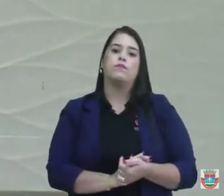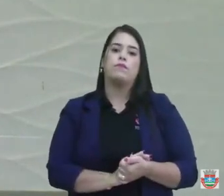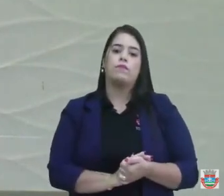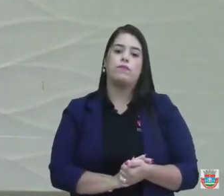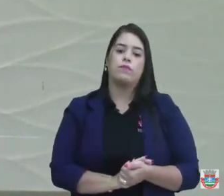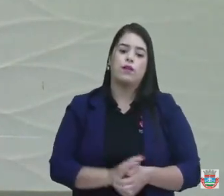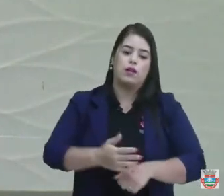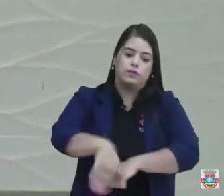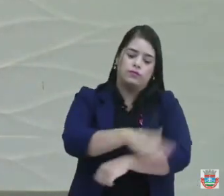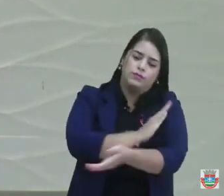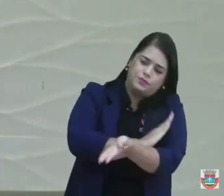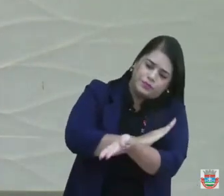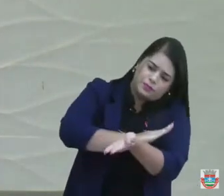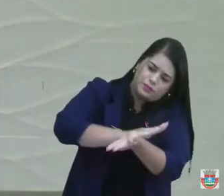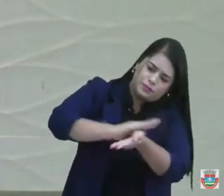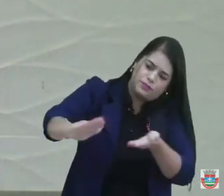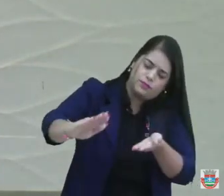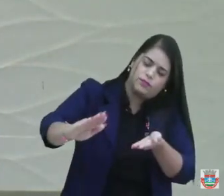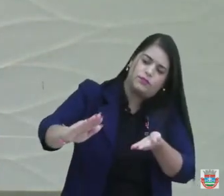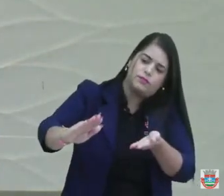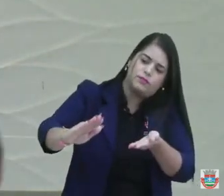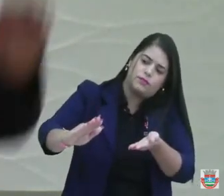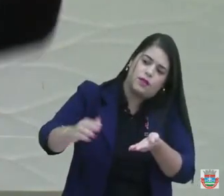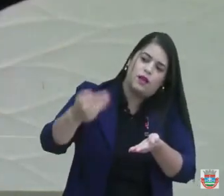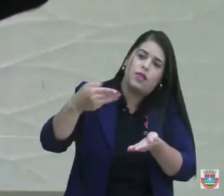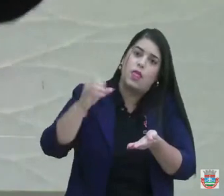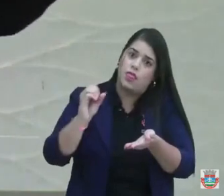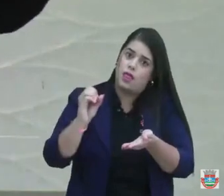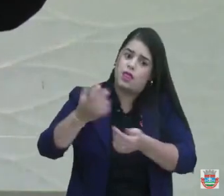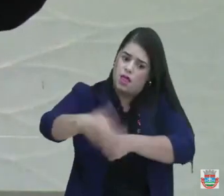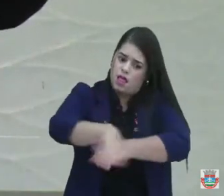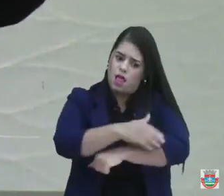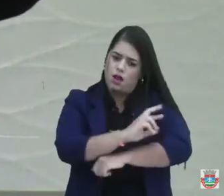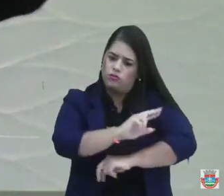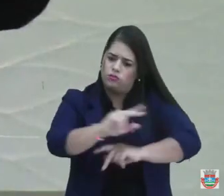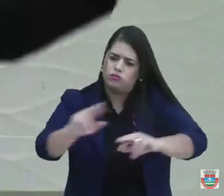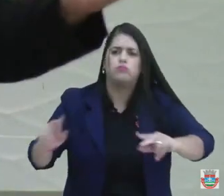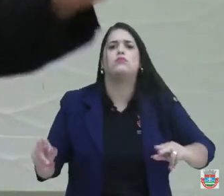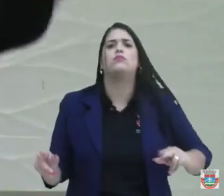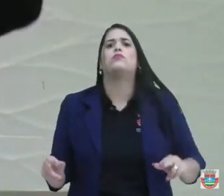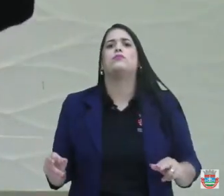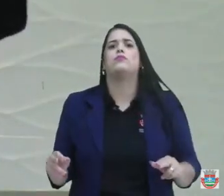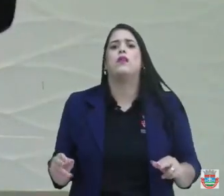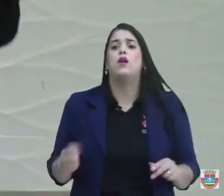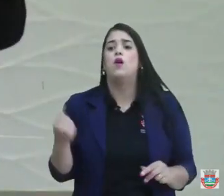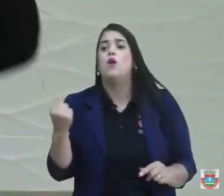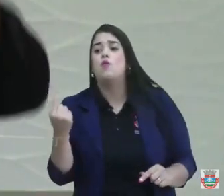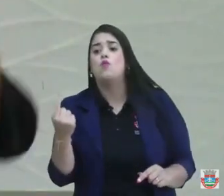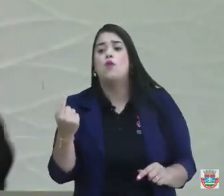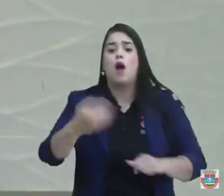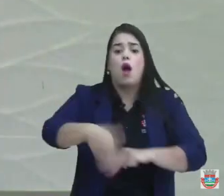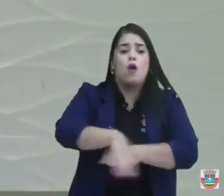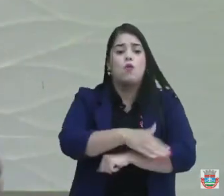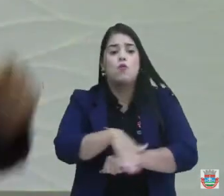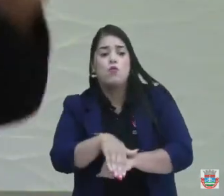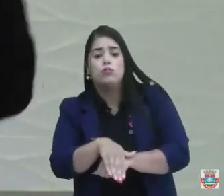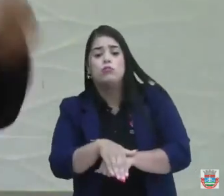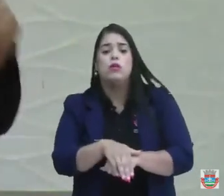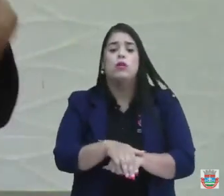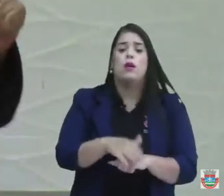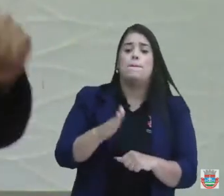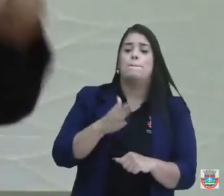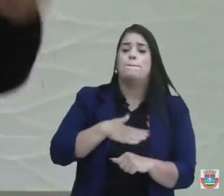Calçamento das 30 ruas, é dinheiro do FEM, foi feita uma rua, no Minha Casa Minha Vida, uma ruinha lá no Jesus Nazareno,